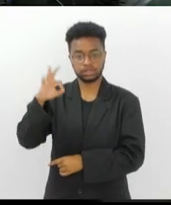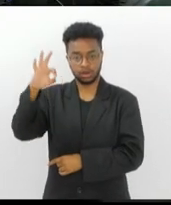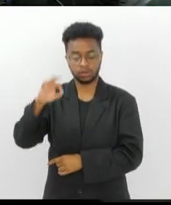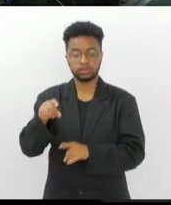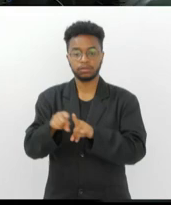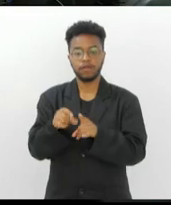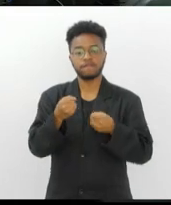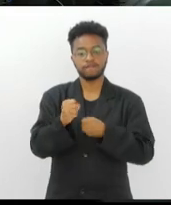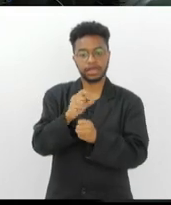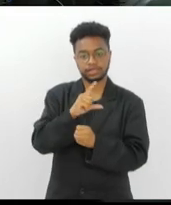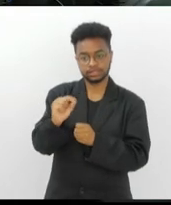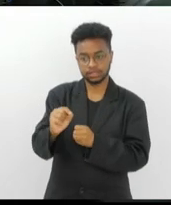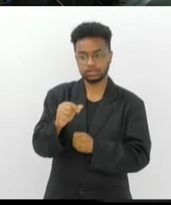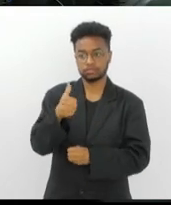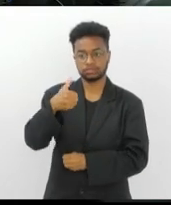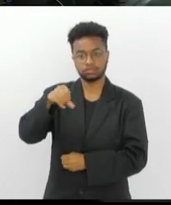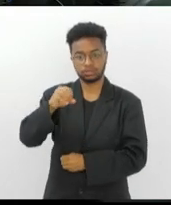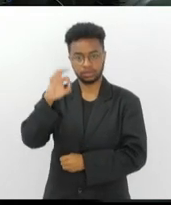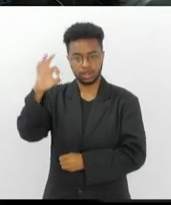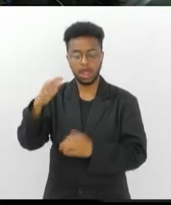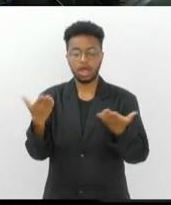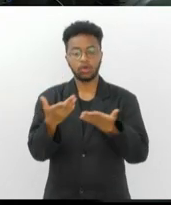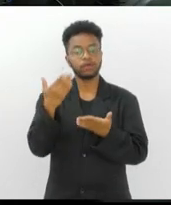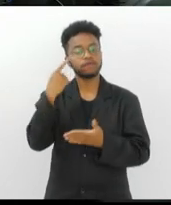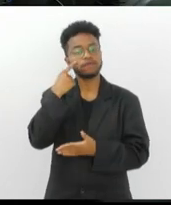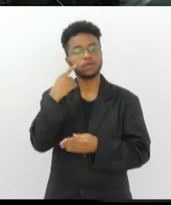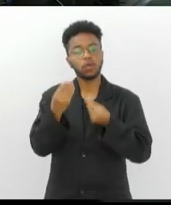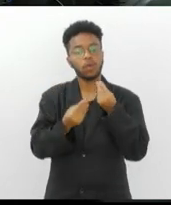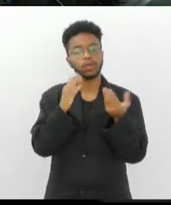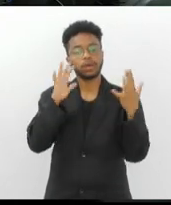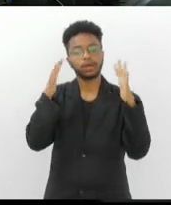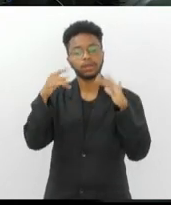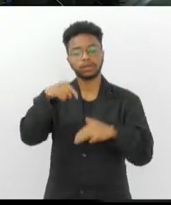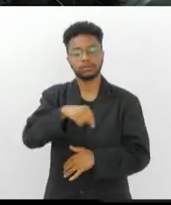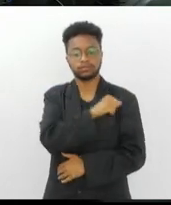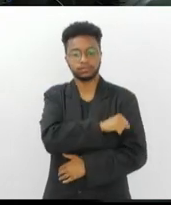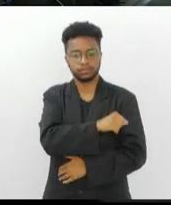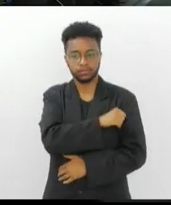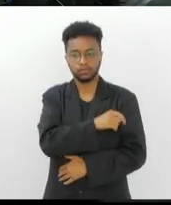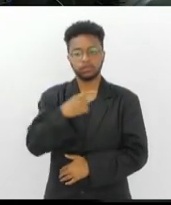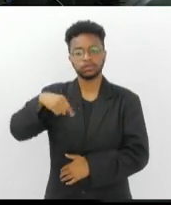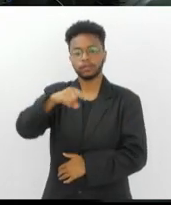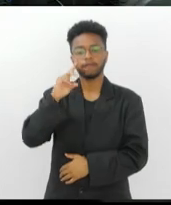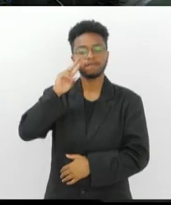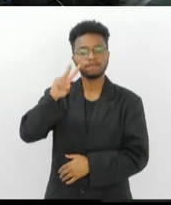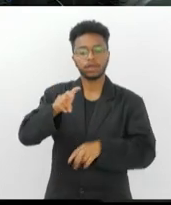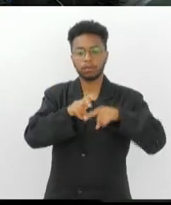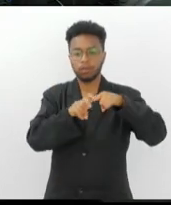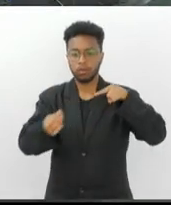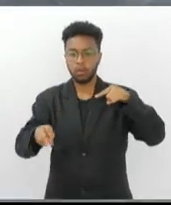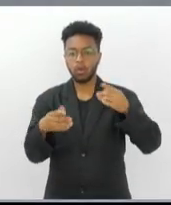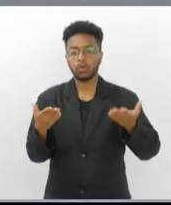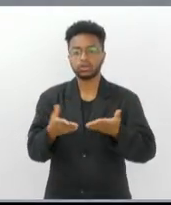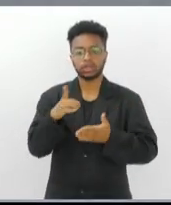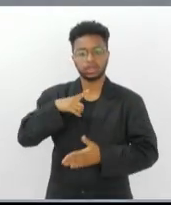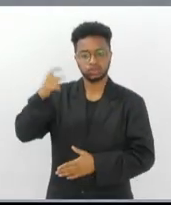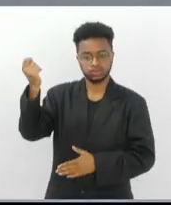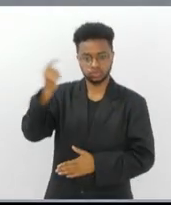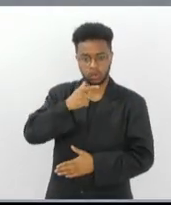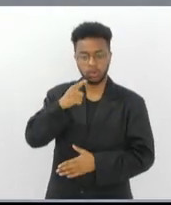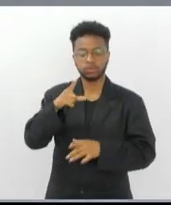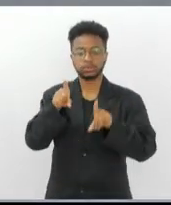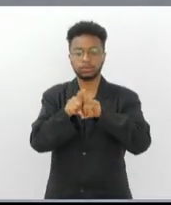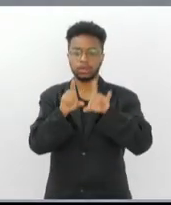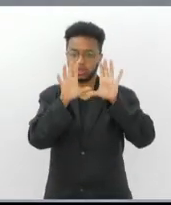com 19 graus. Vamos ver agora como está o tempo aqui no Rio. Você vê imagens aí do pão de açúcar. dia amanheceu com sol e algumas